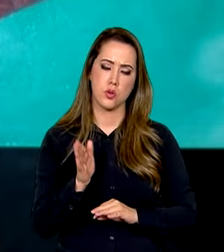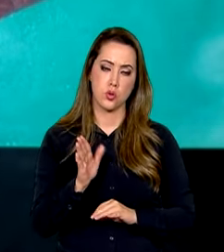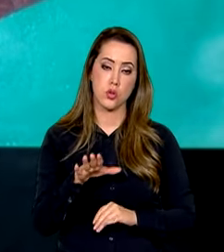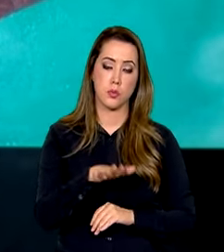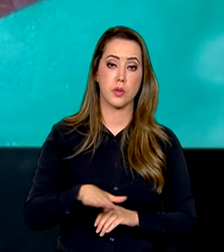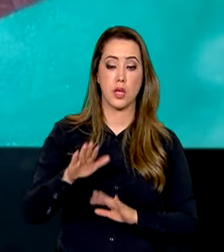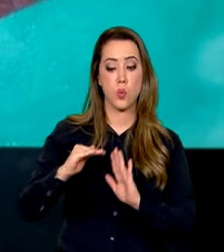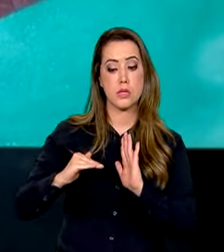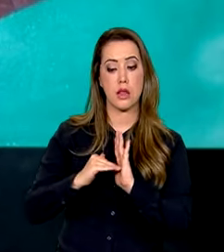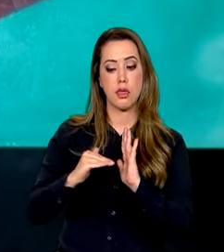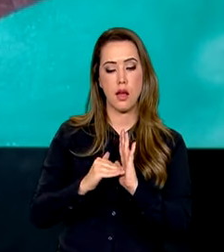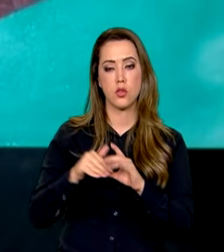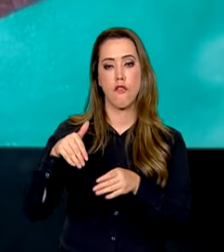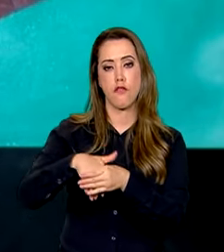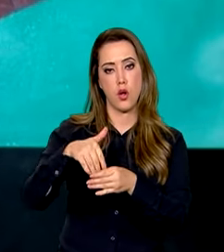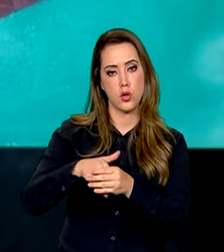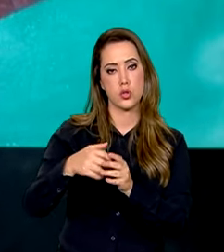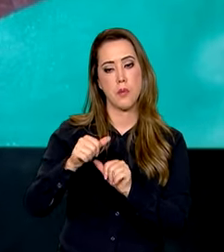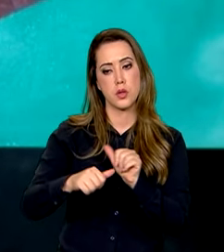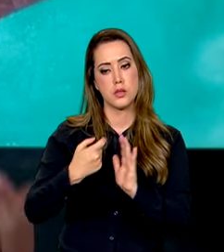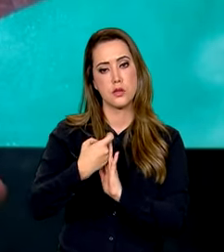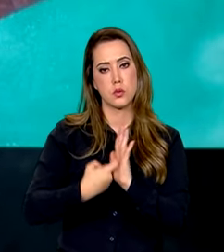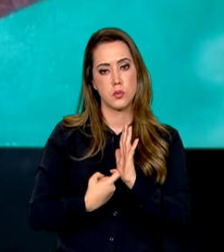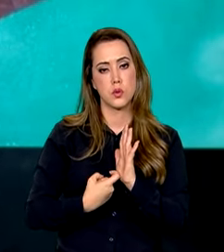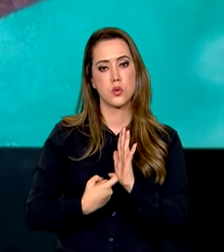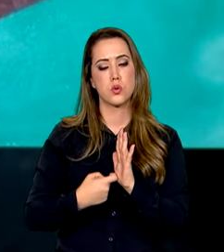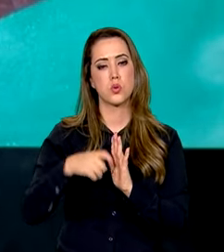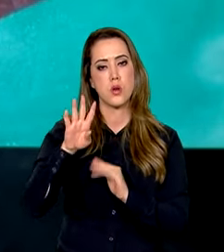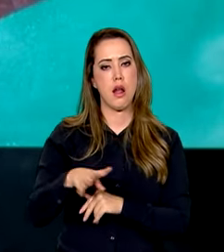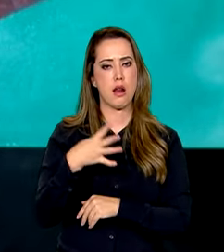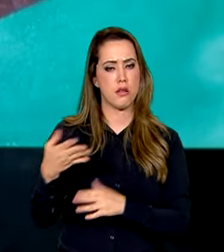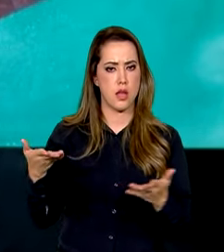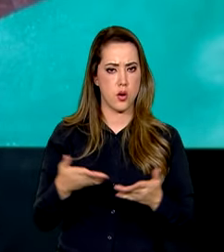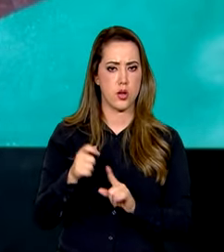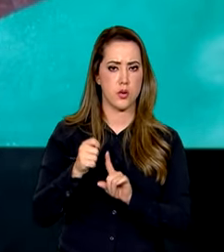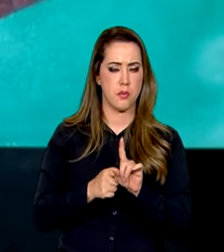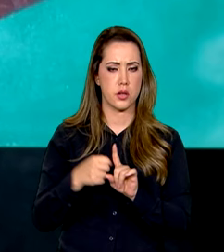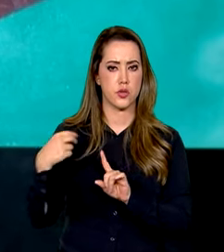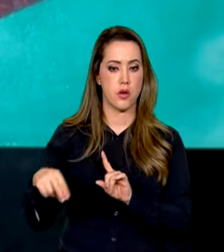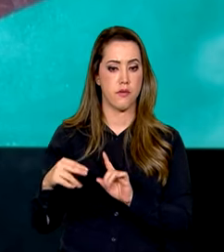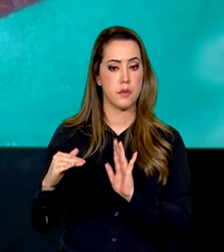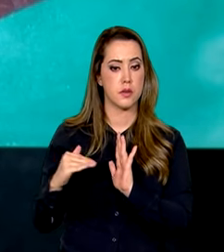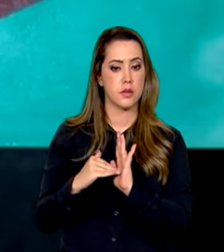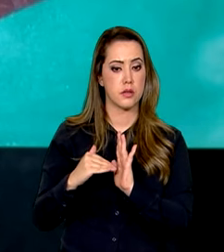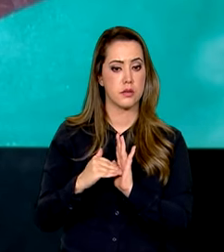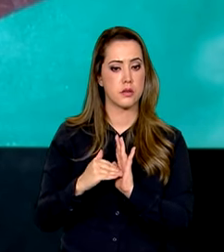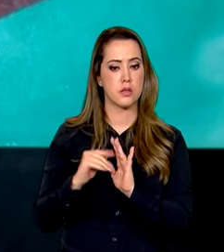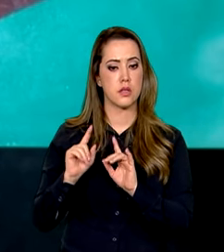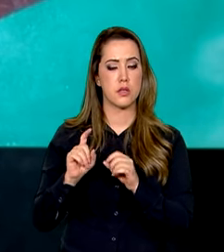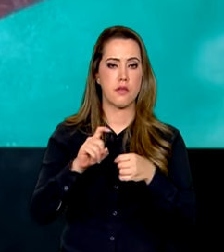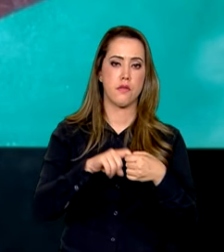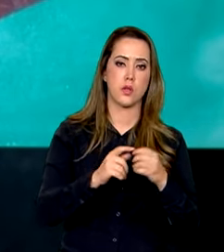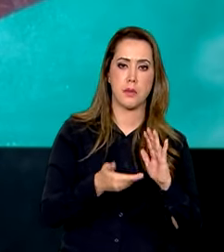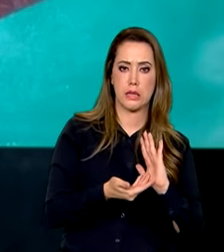Senado avance na votação da reforma tributária, calendário agora no mês de novembro, do Senado, que voltando para a Câmara,